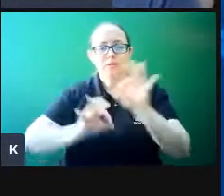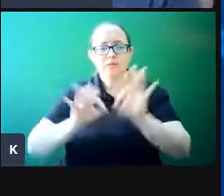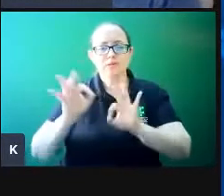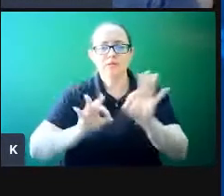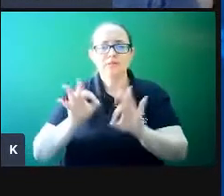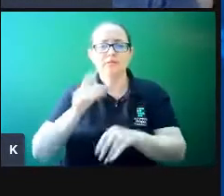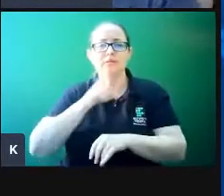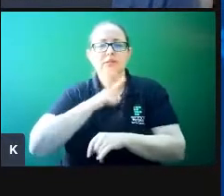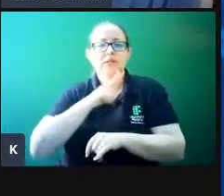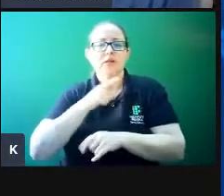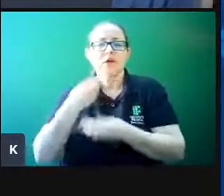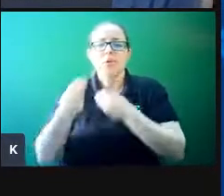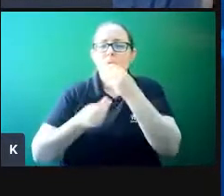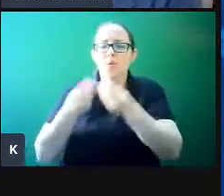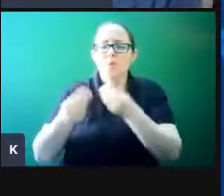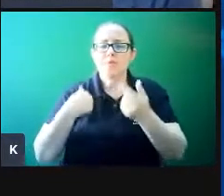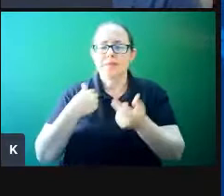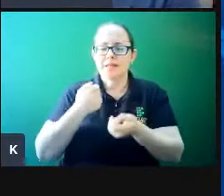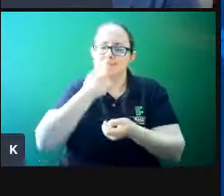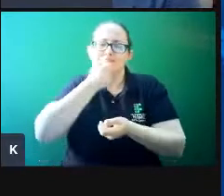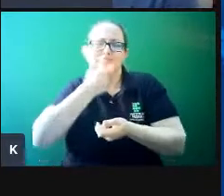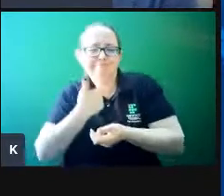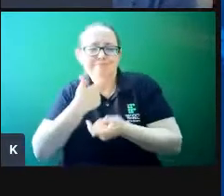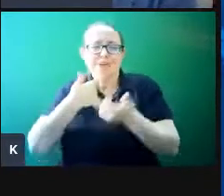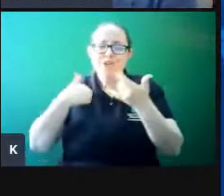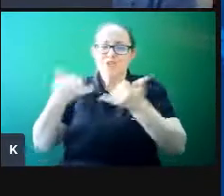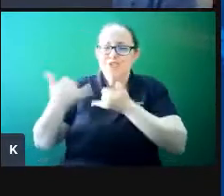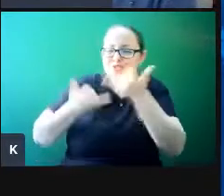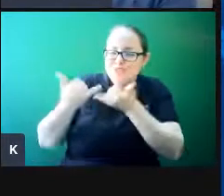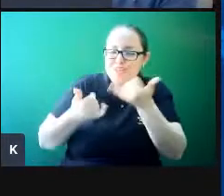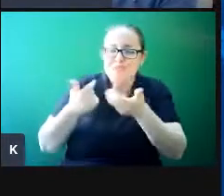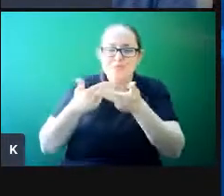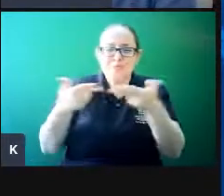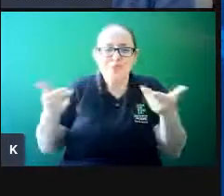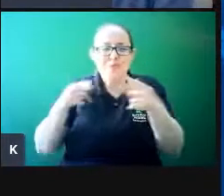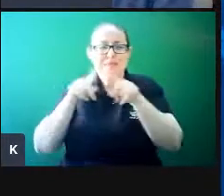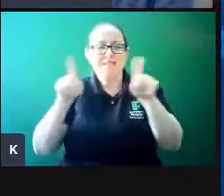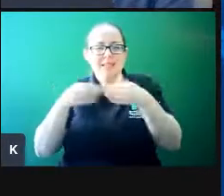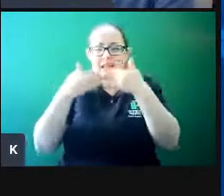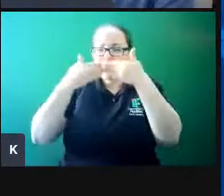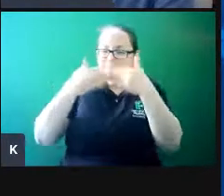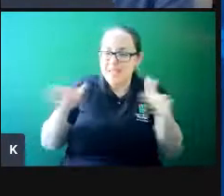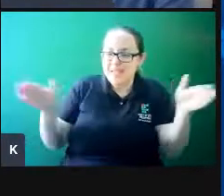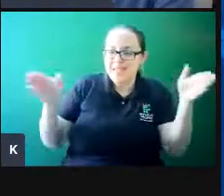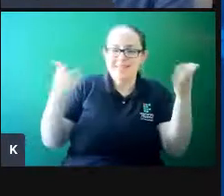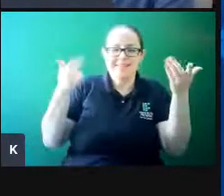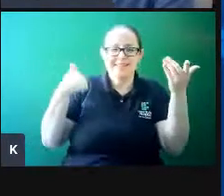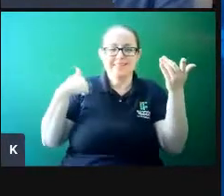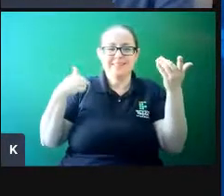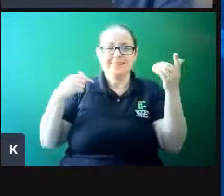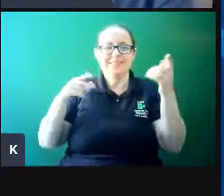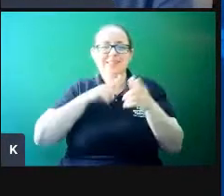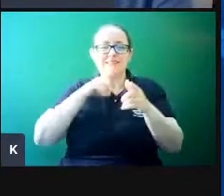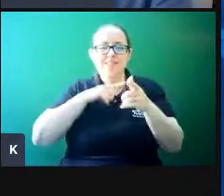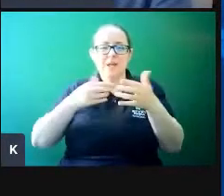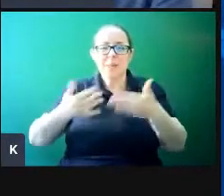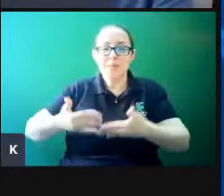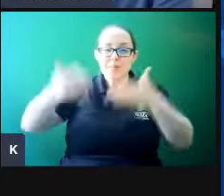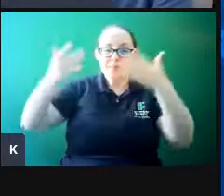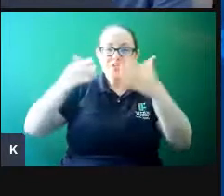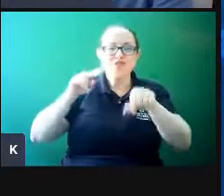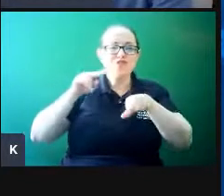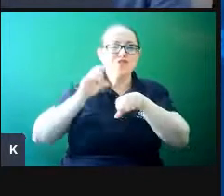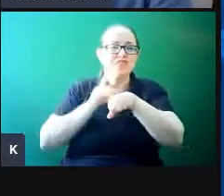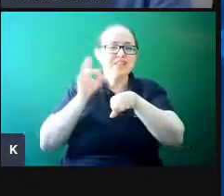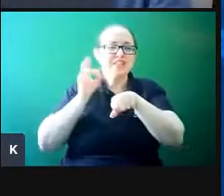têm um pouco dessa questão do humor, da diversão, salas mais abertas, paredes de vidro para favorecer a colaboração. Então,